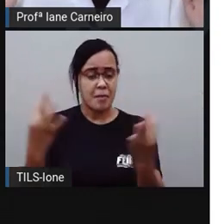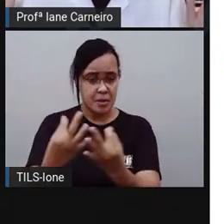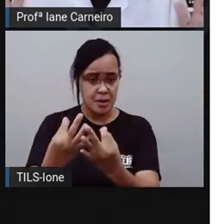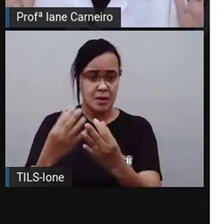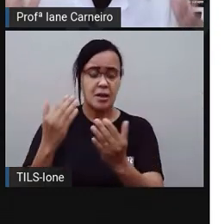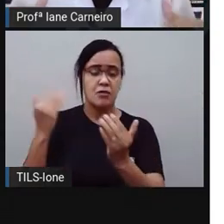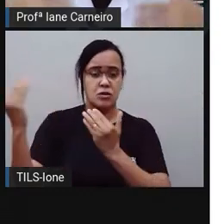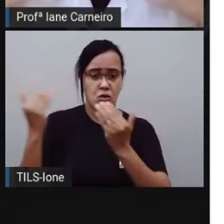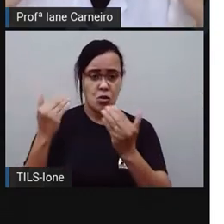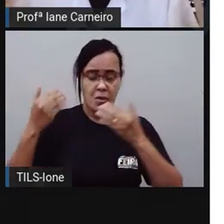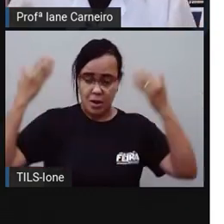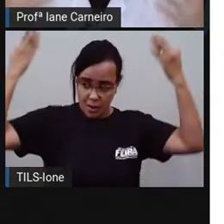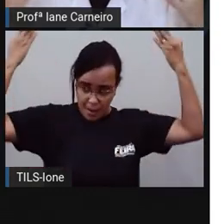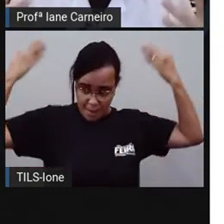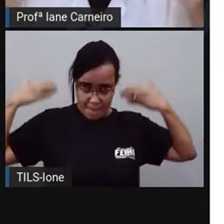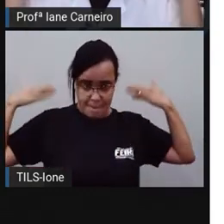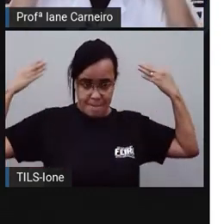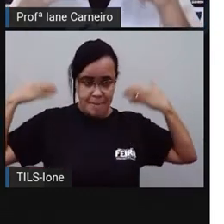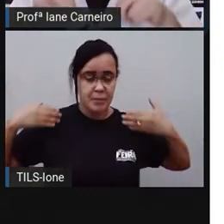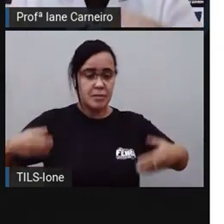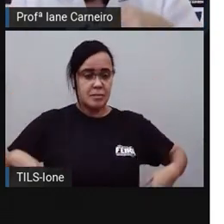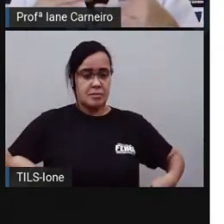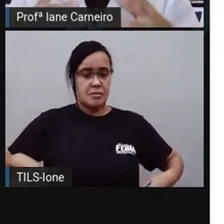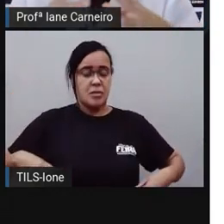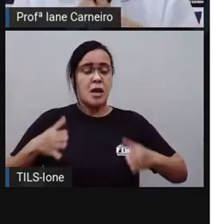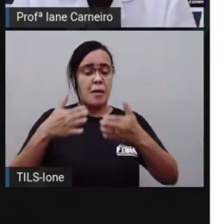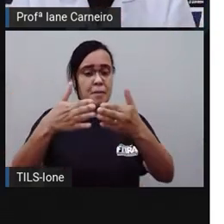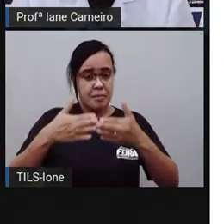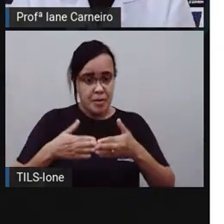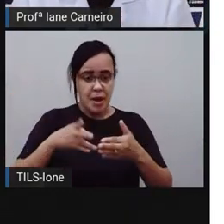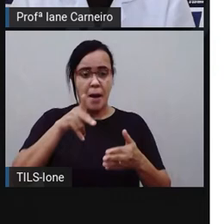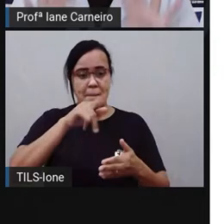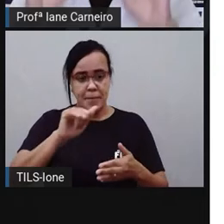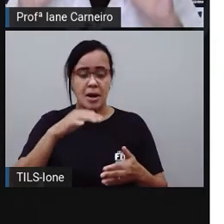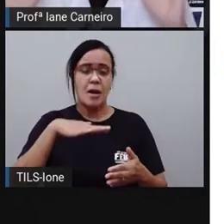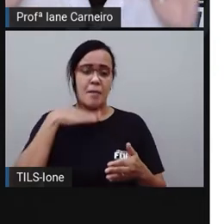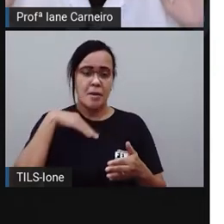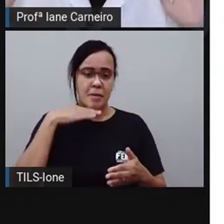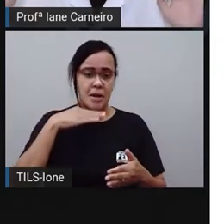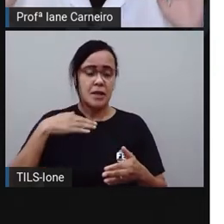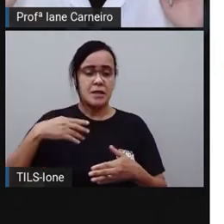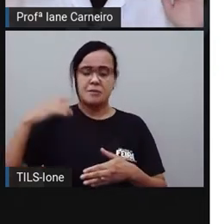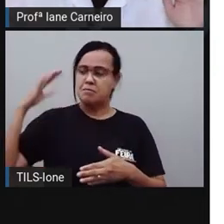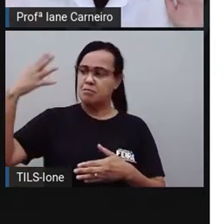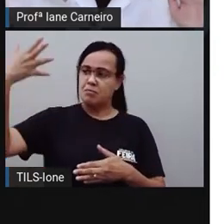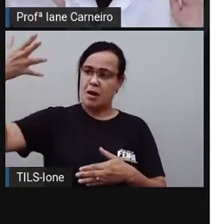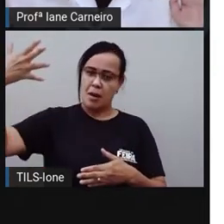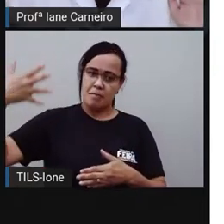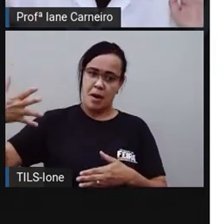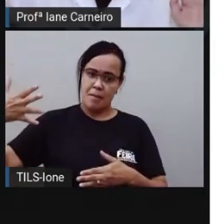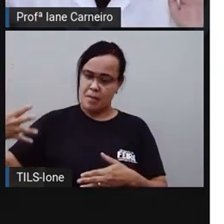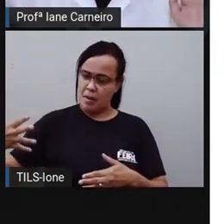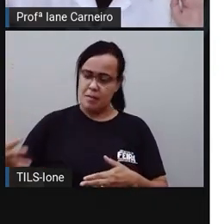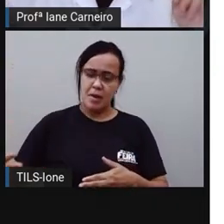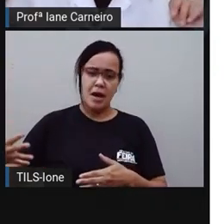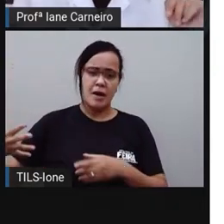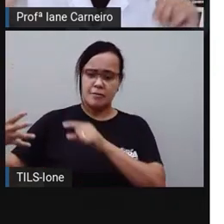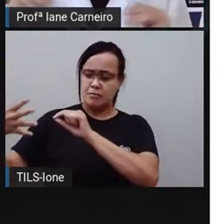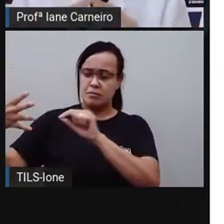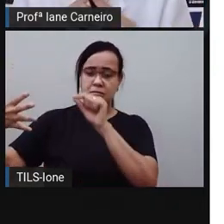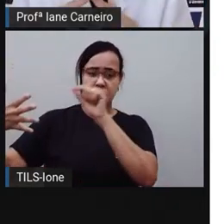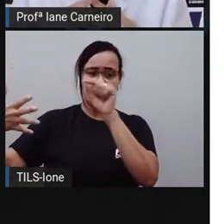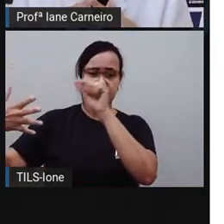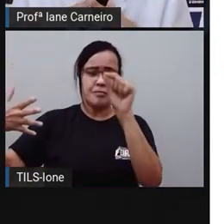parede, e agora é a vez do seu papai e da sua mamãe também ficarem encostados. Então, eles vão ficar lá encostados, e você, ó, vai fazer